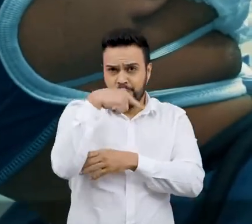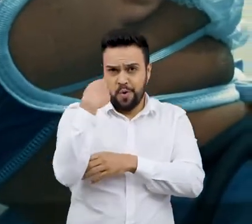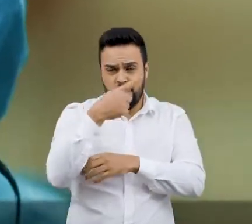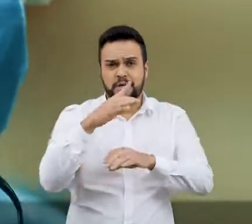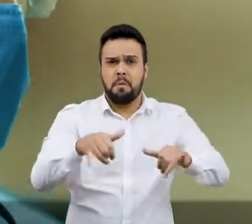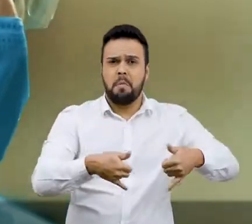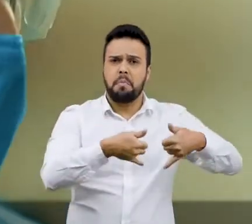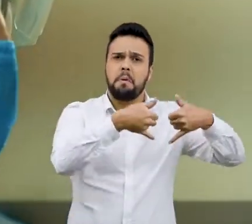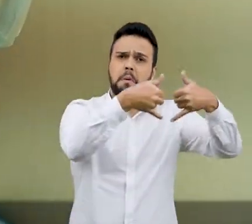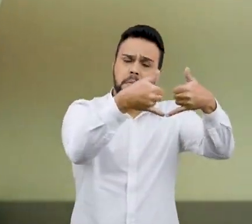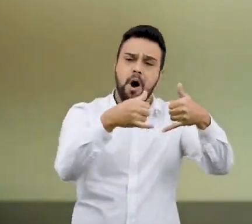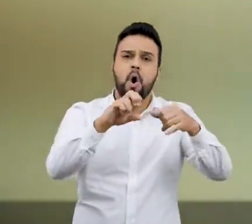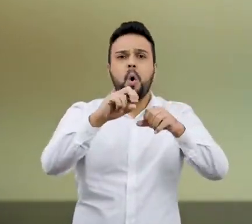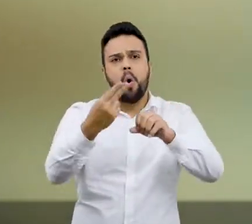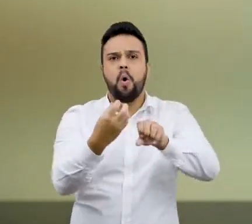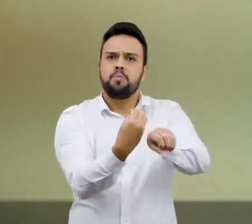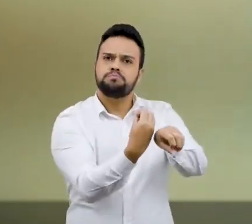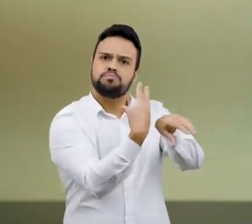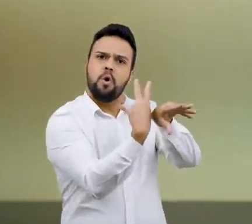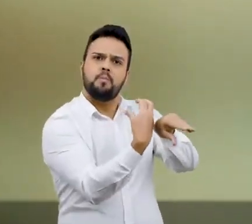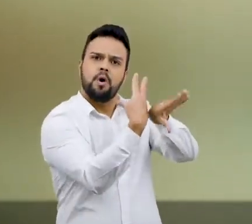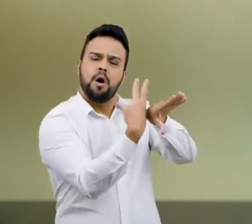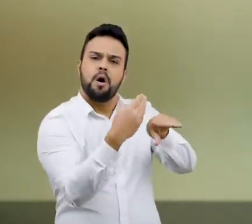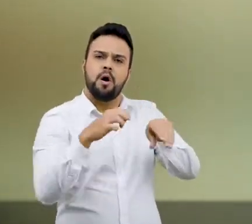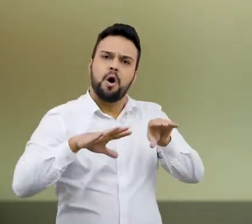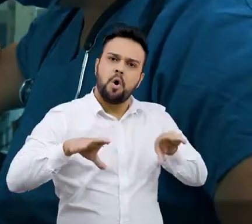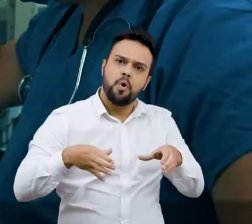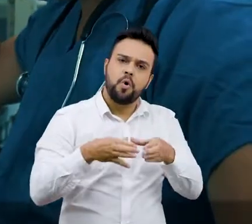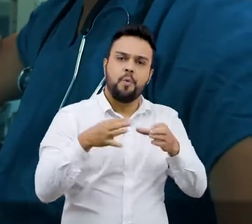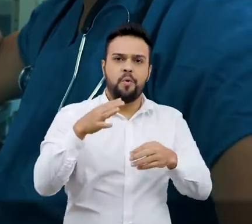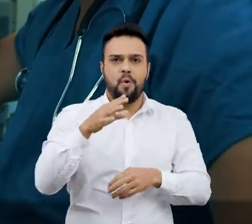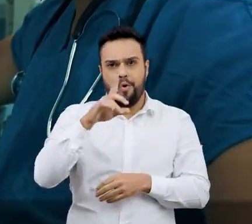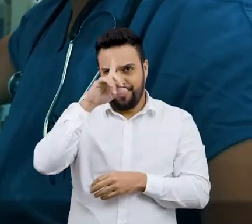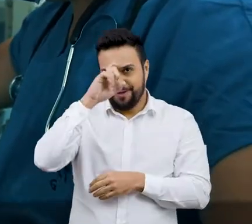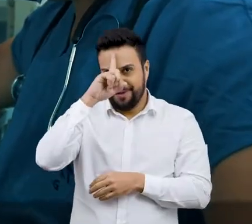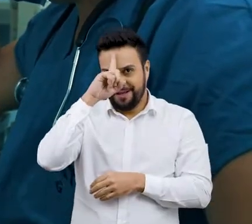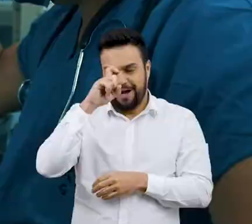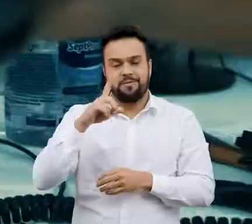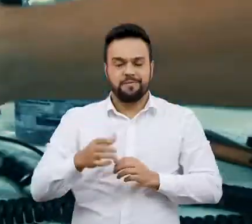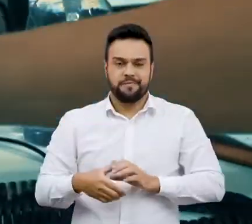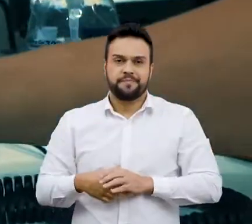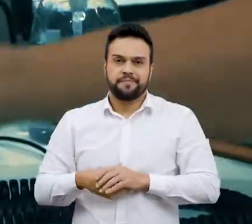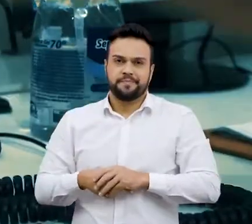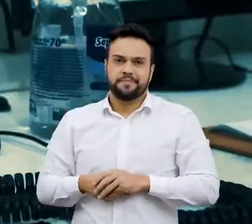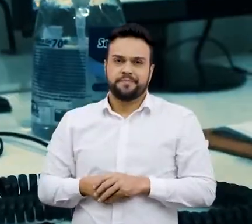consultas por meio de videoconferências com as equipes dos hospitais de excelência.